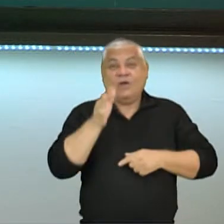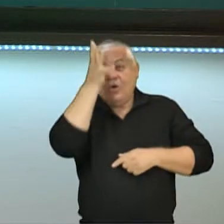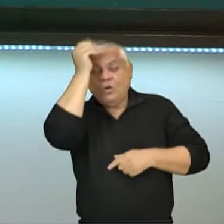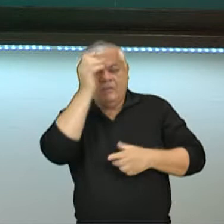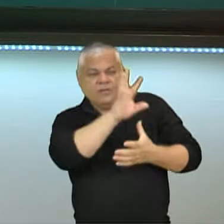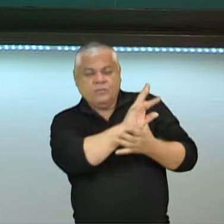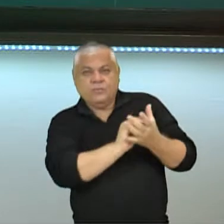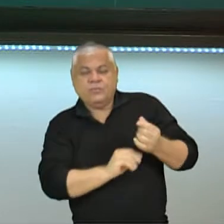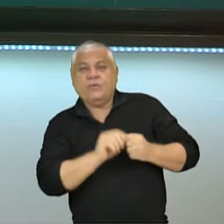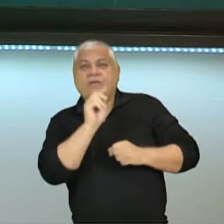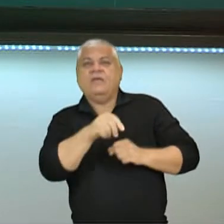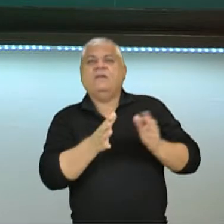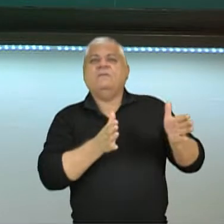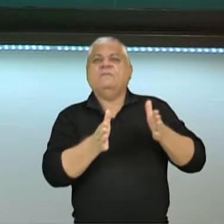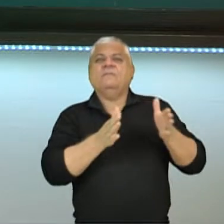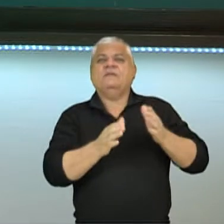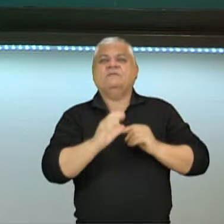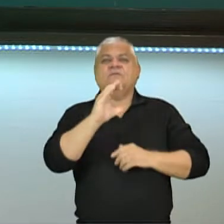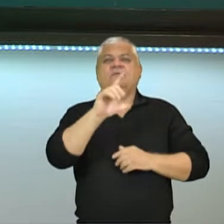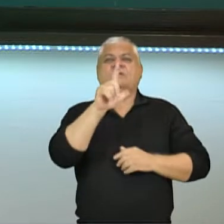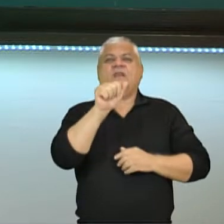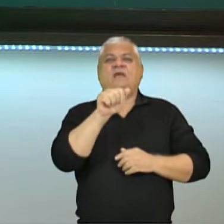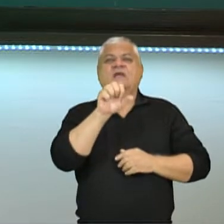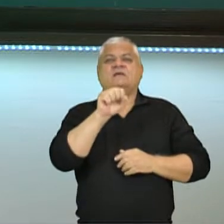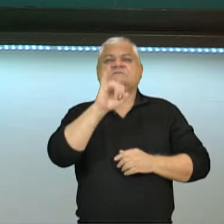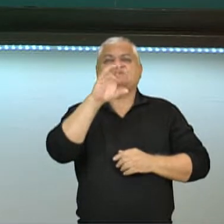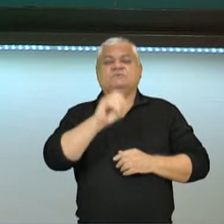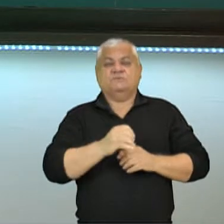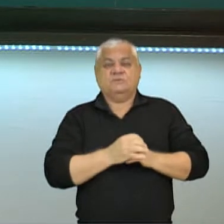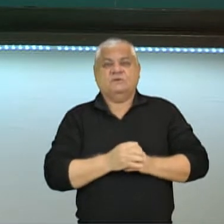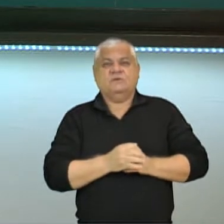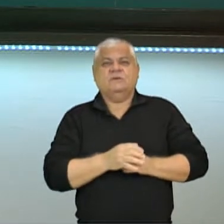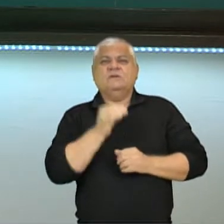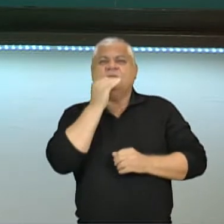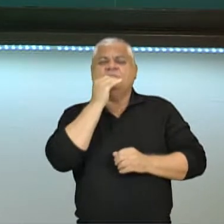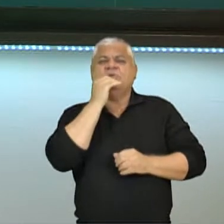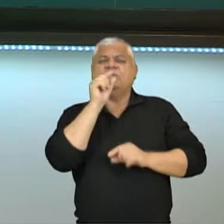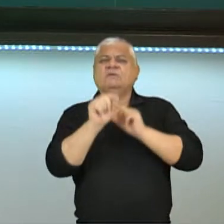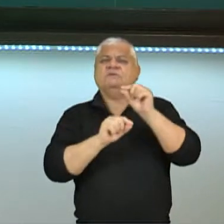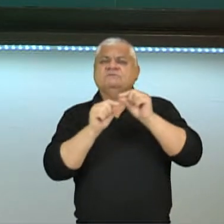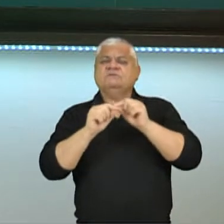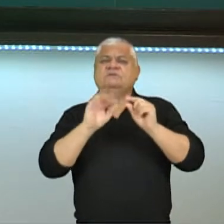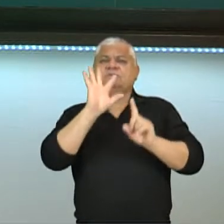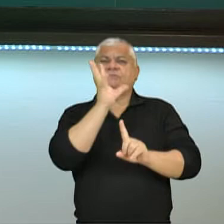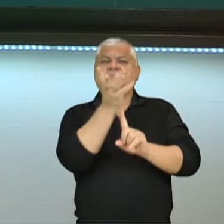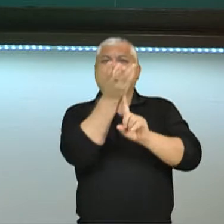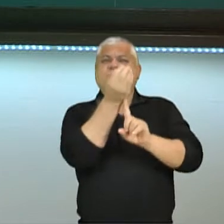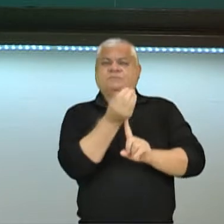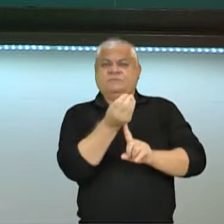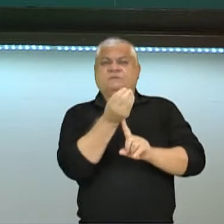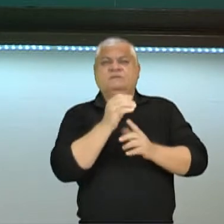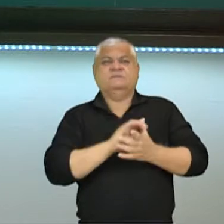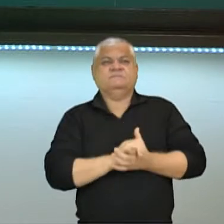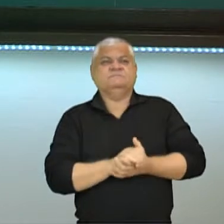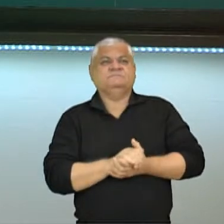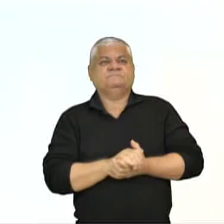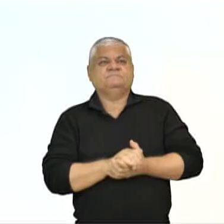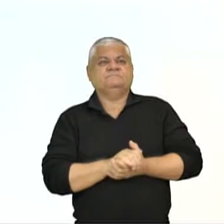clássico? Clássico porque várias outras coisas vão ser classificadas através dessa junção dessa arte greco-romana.